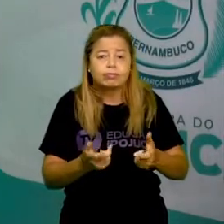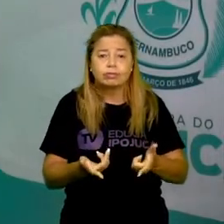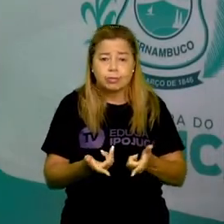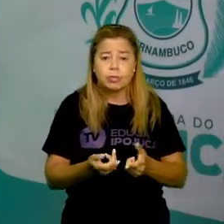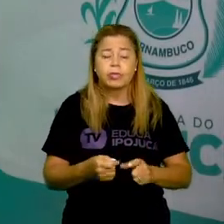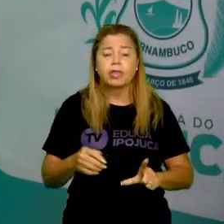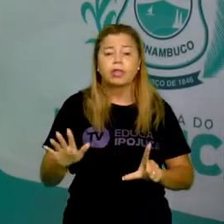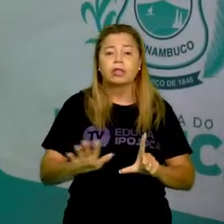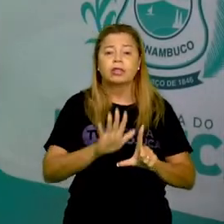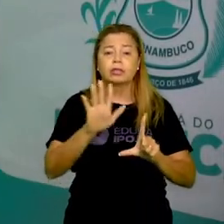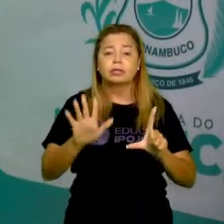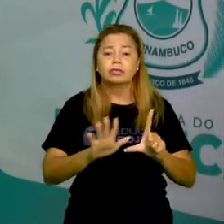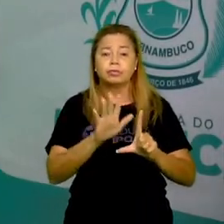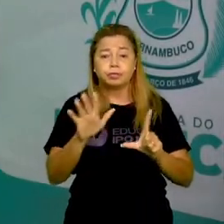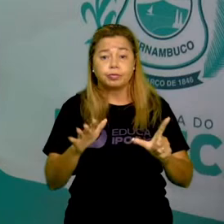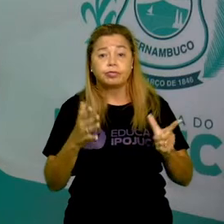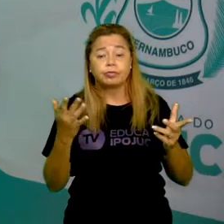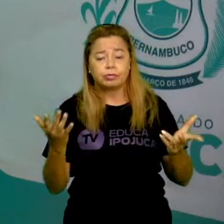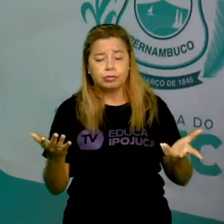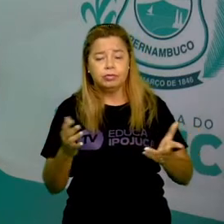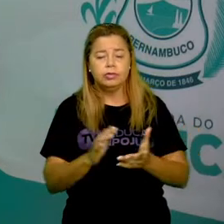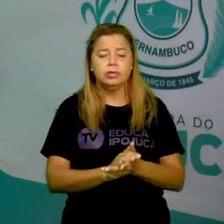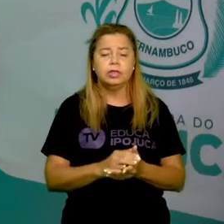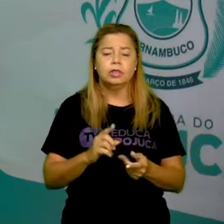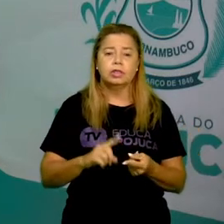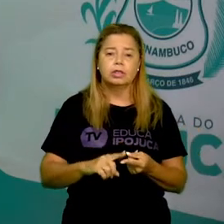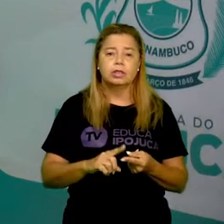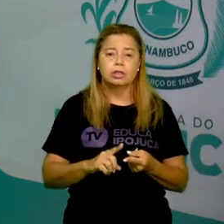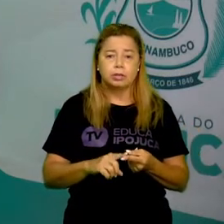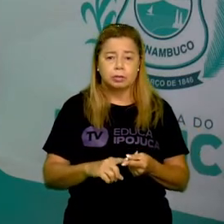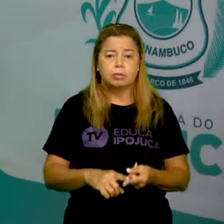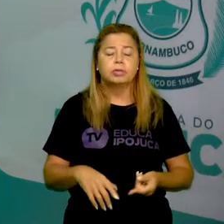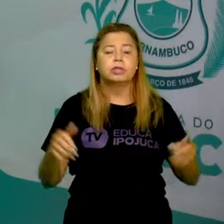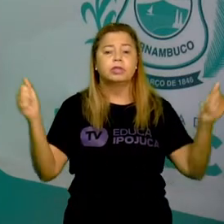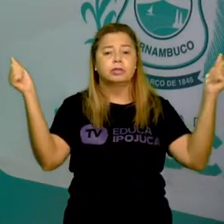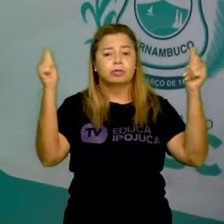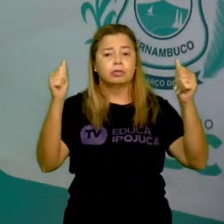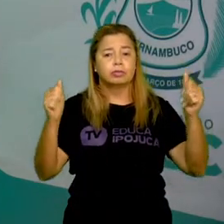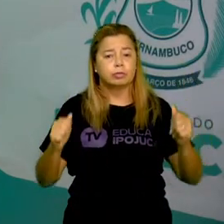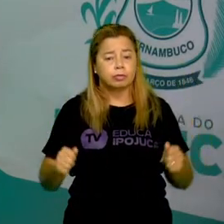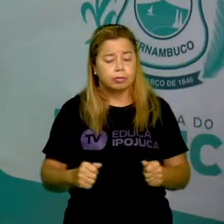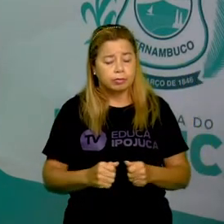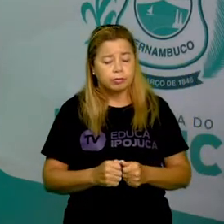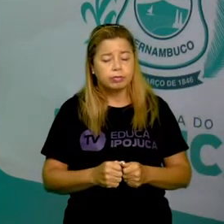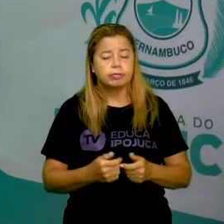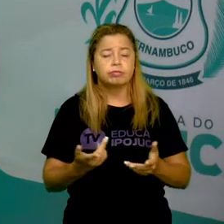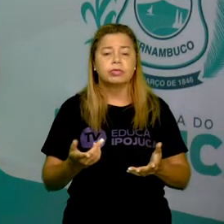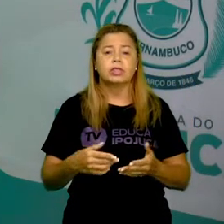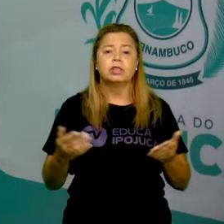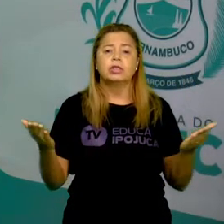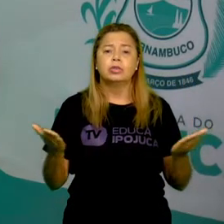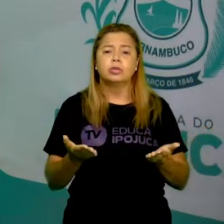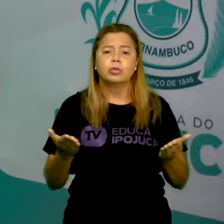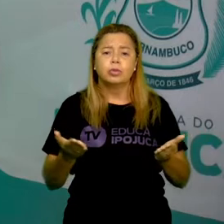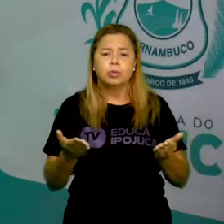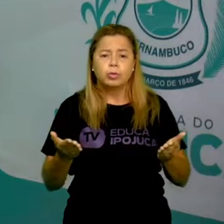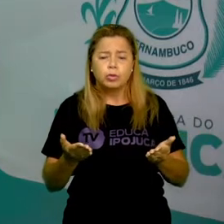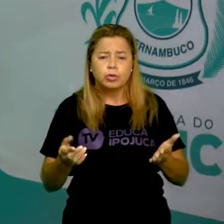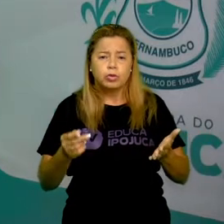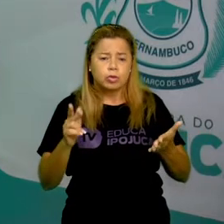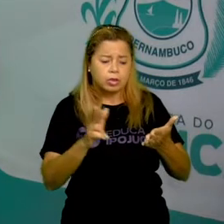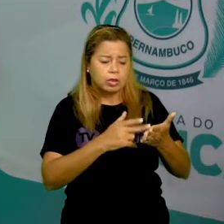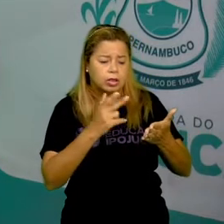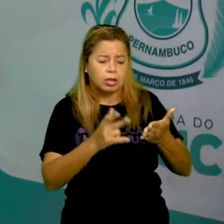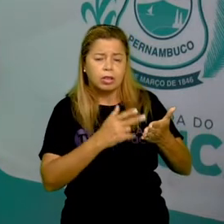como a obra de expressão artística, porque existem muitas construções digitais que já são